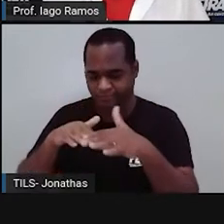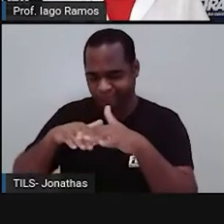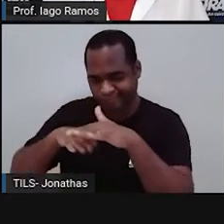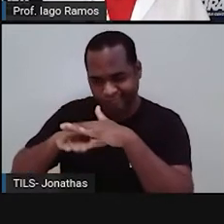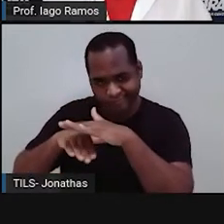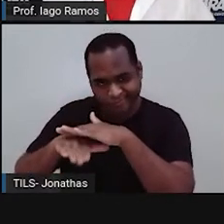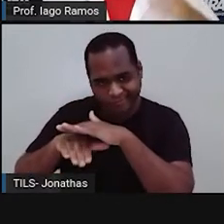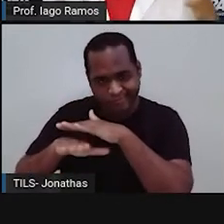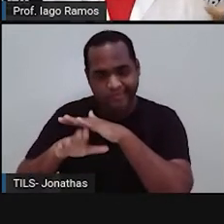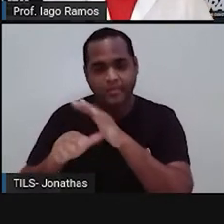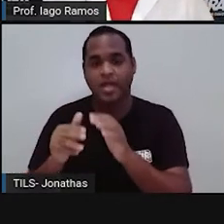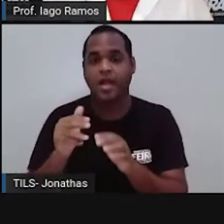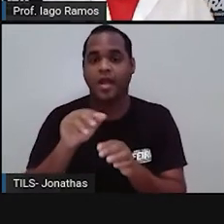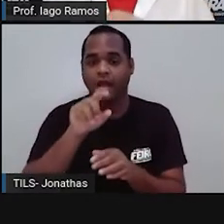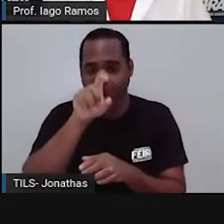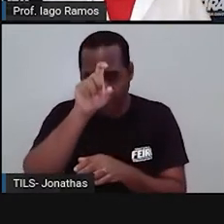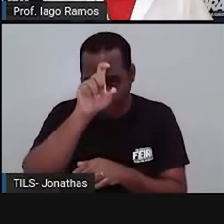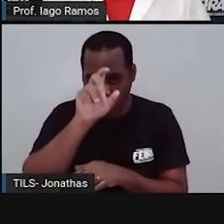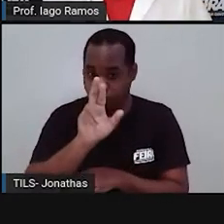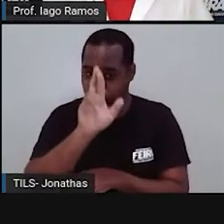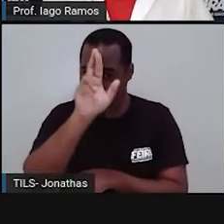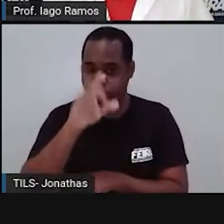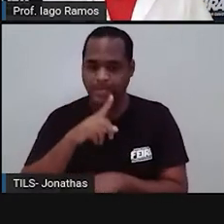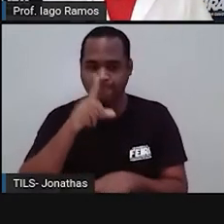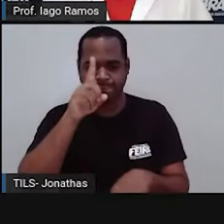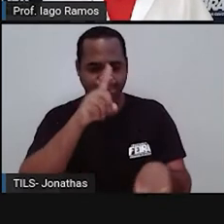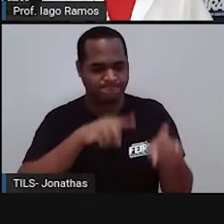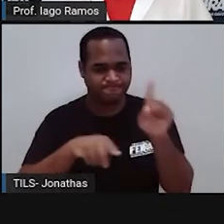né, para os faraós, né,